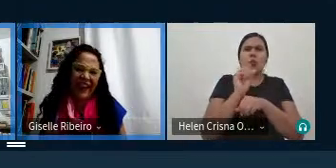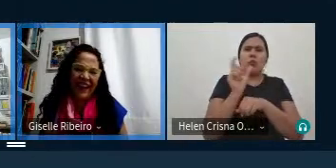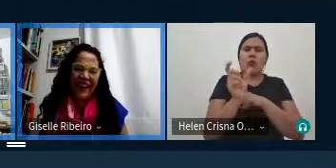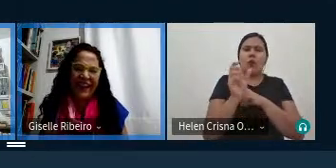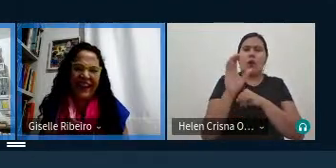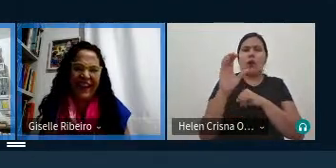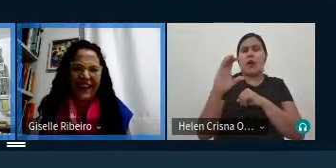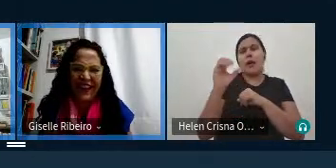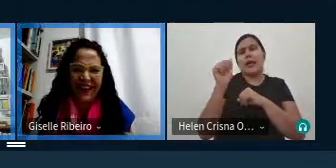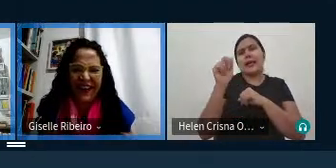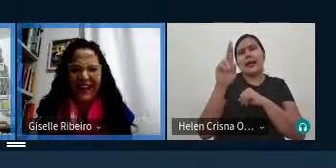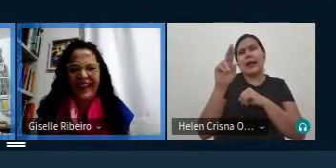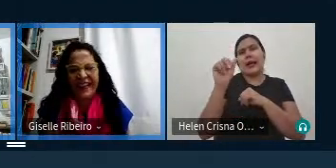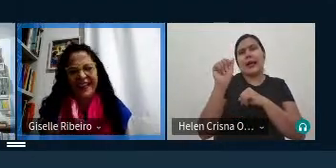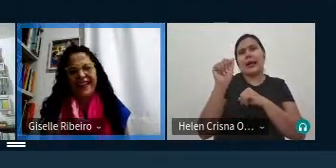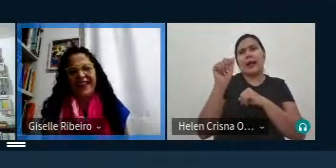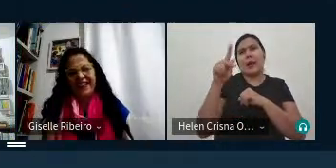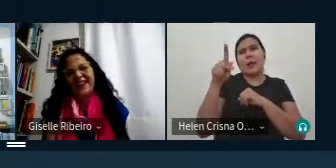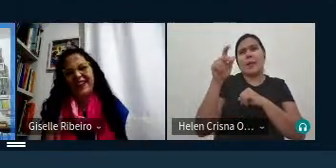isso né